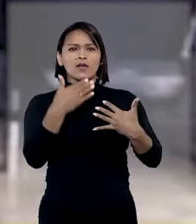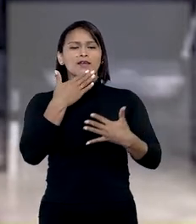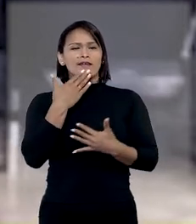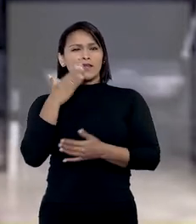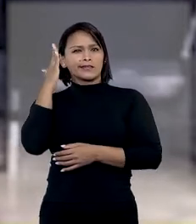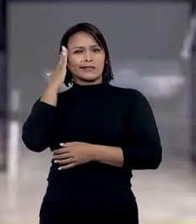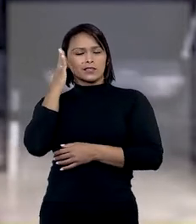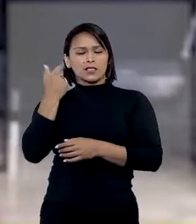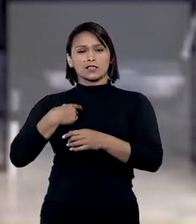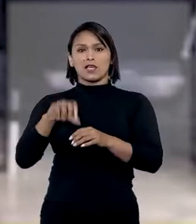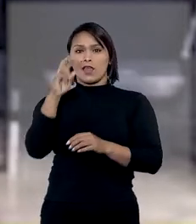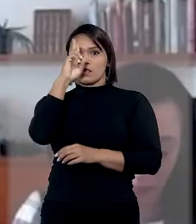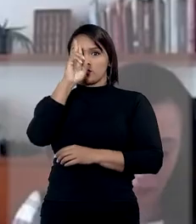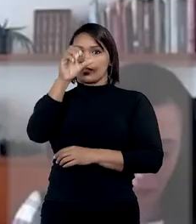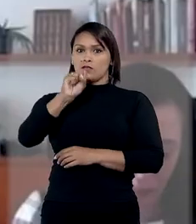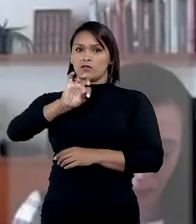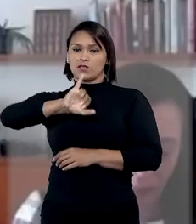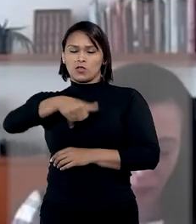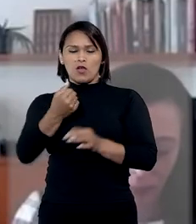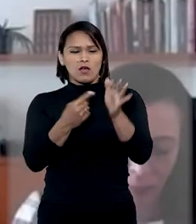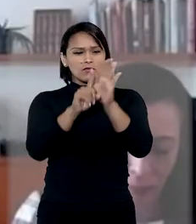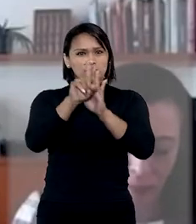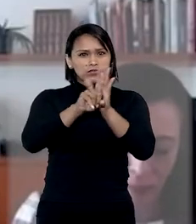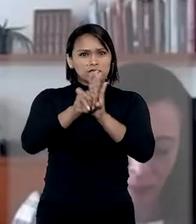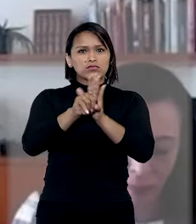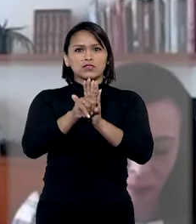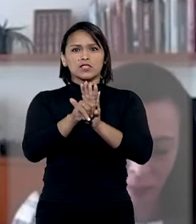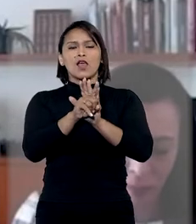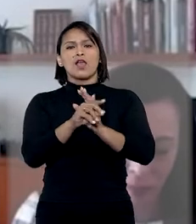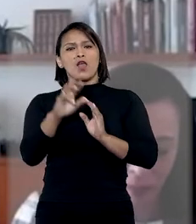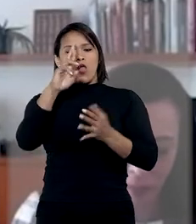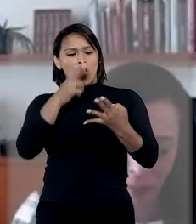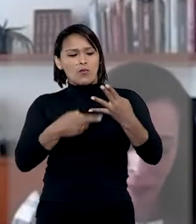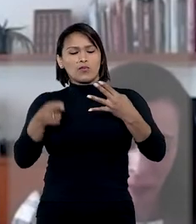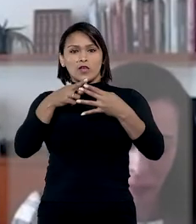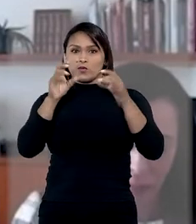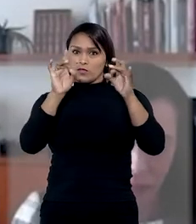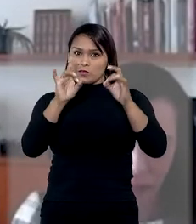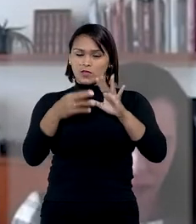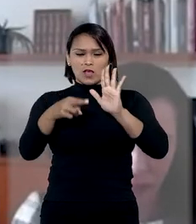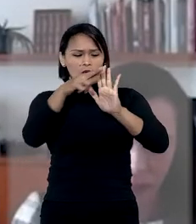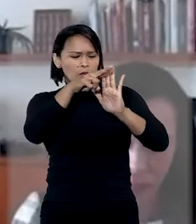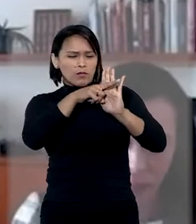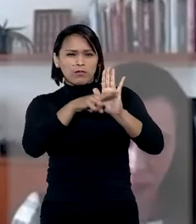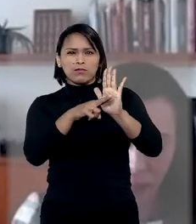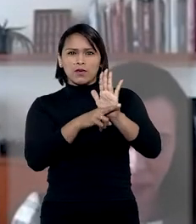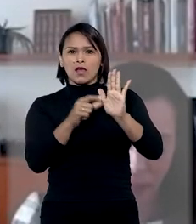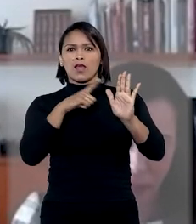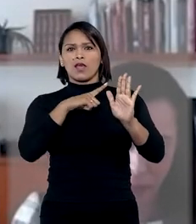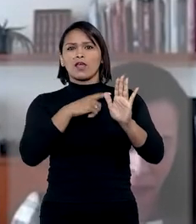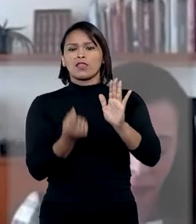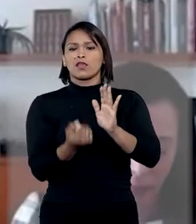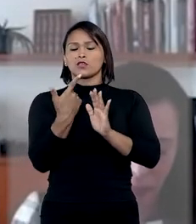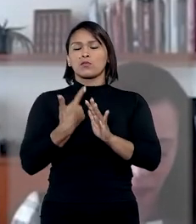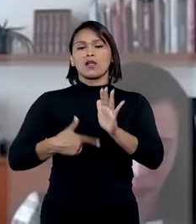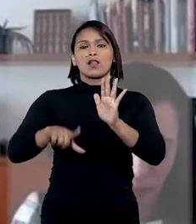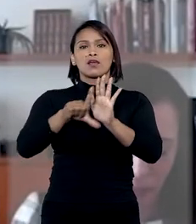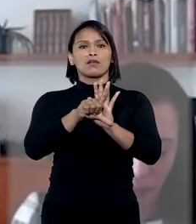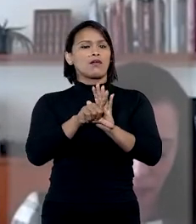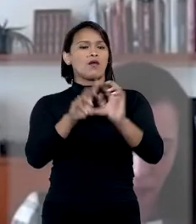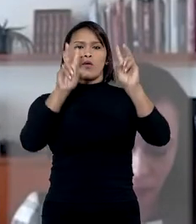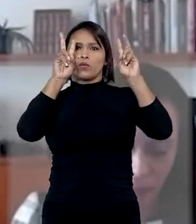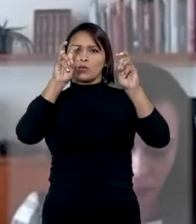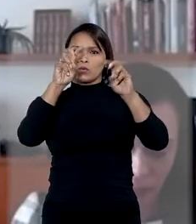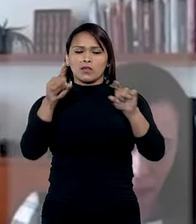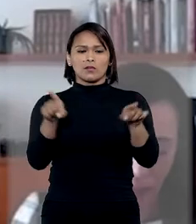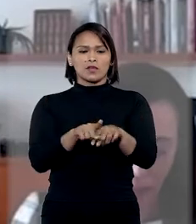reconhecesse competência do STJ para apreciar, em sede de recurso especial, as normas que possuem natureza supralegal, a